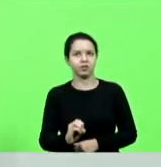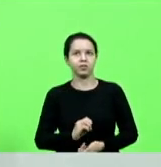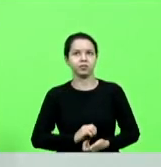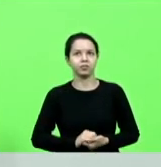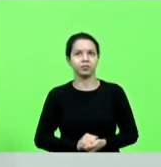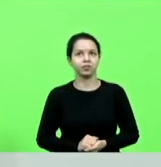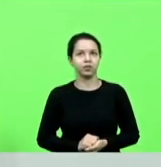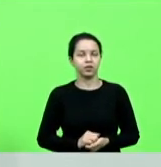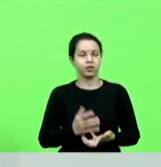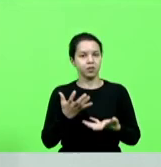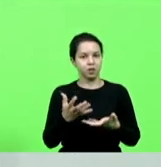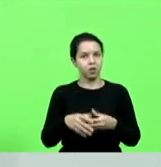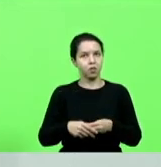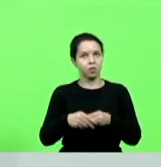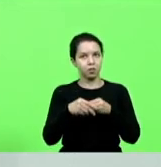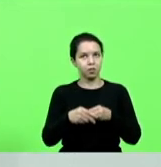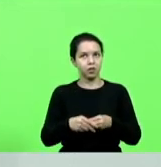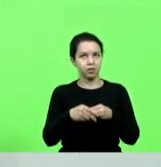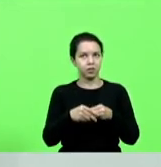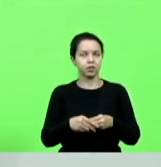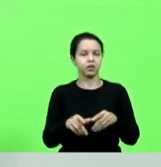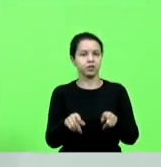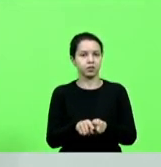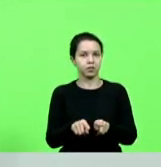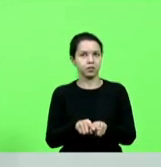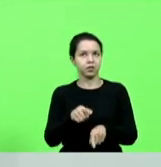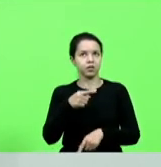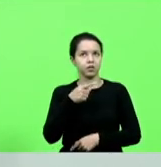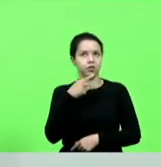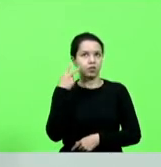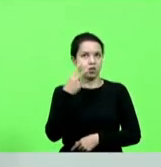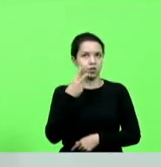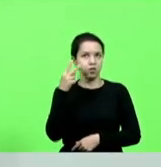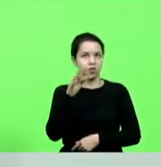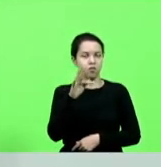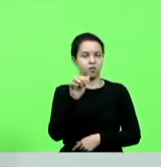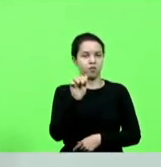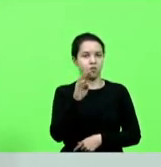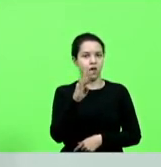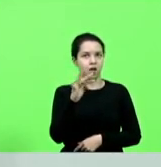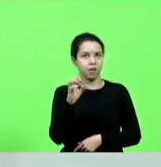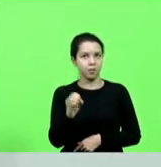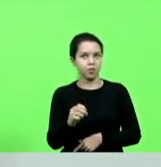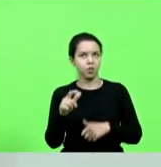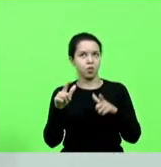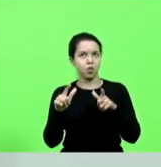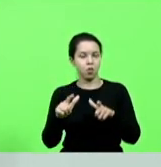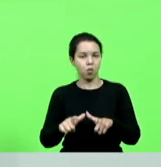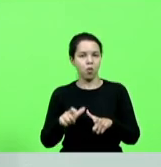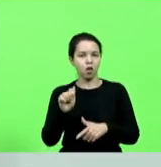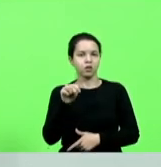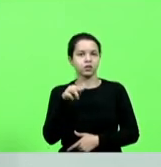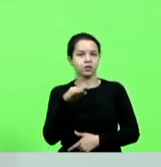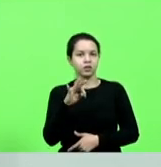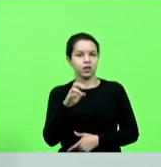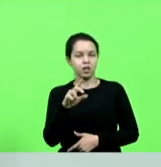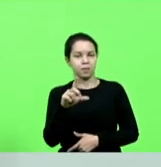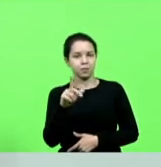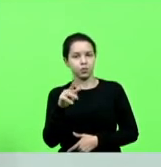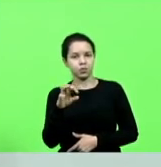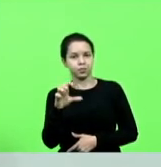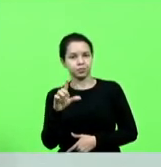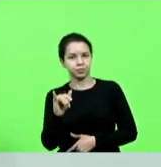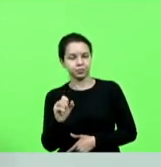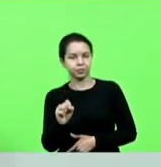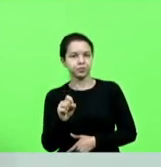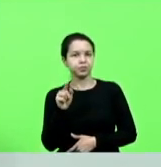queria cumprimentar de uma maneira muito especial o nosso vereador Fábio de Anitápolis que faz